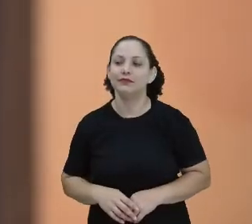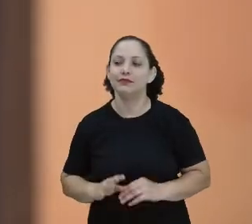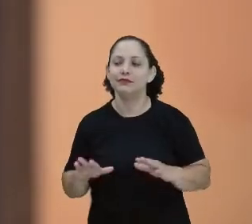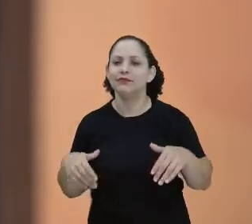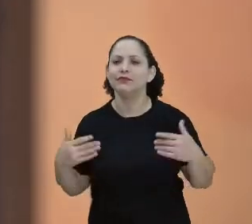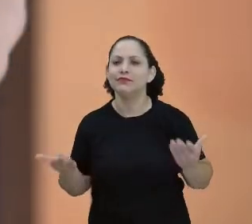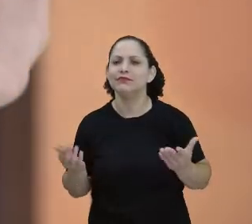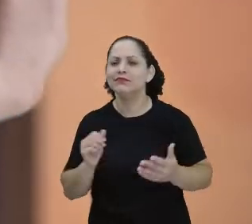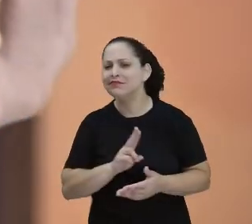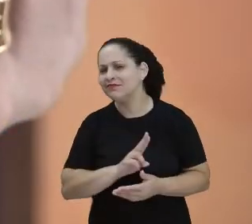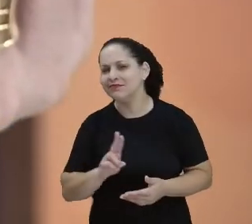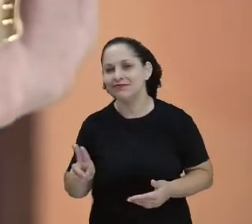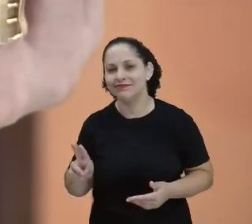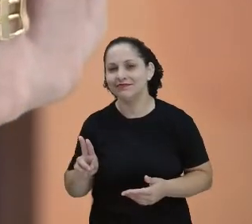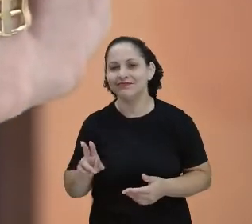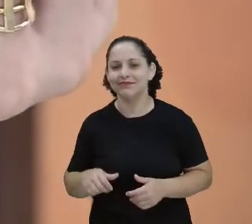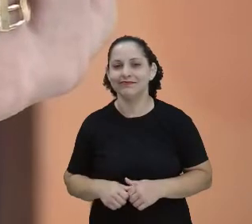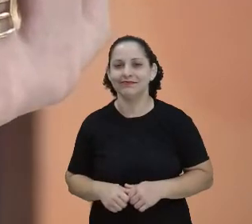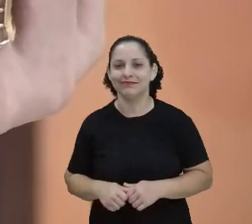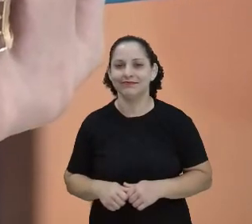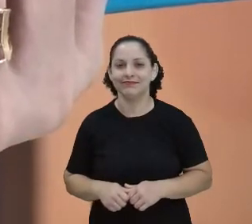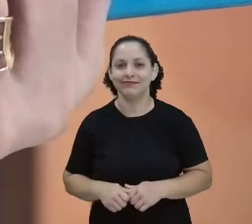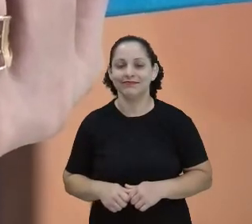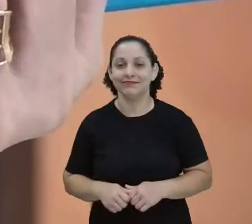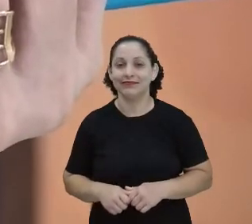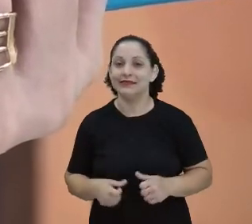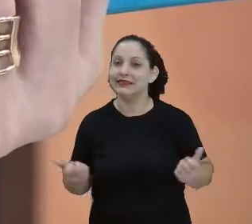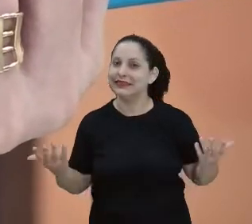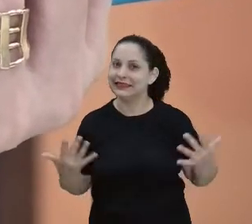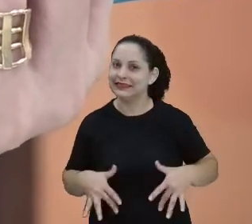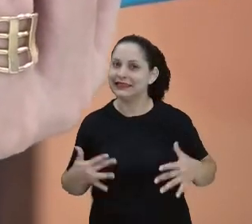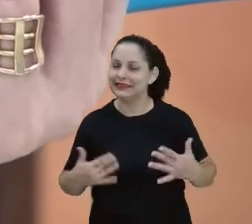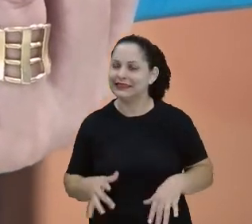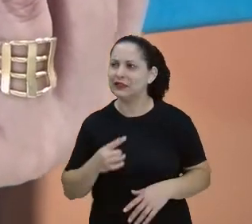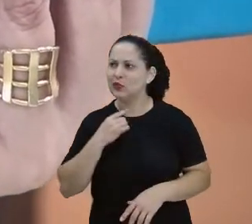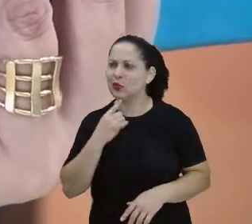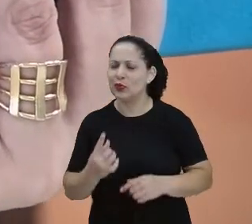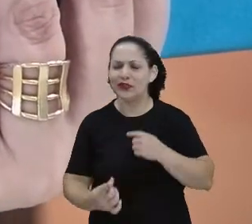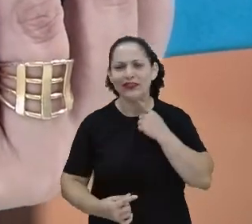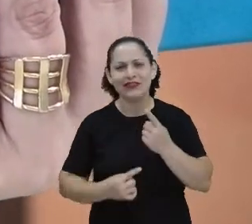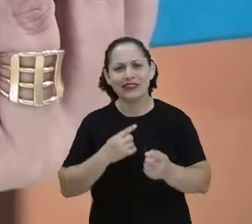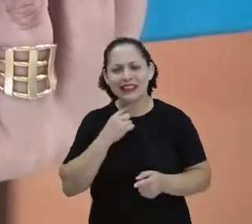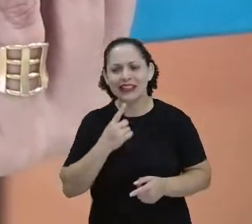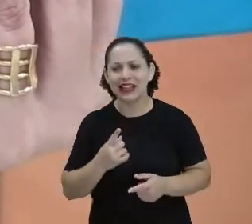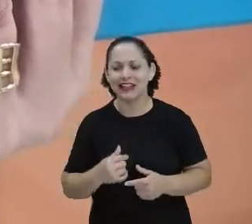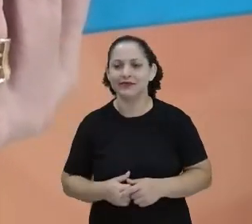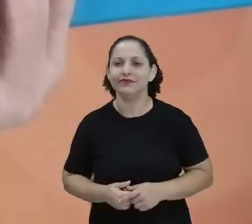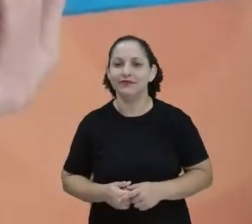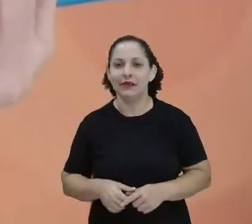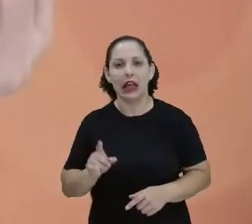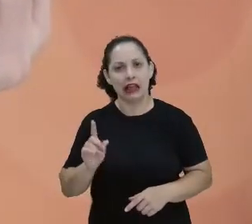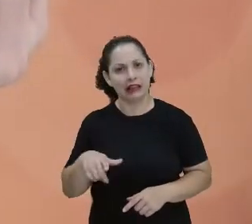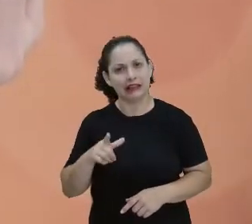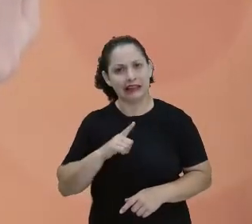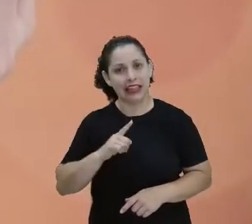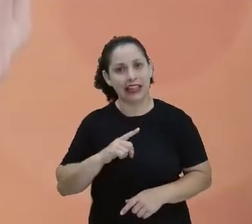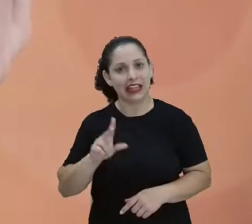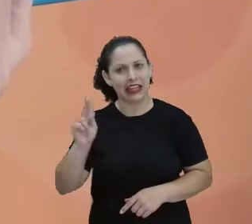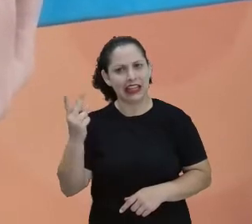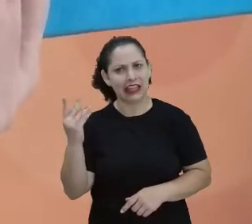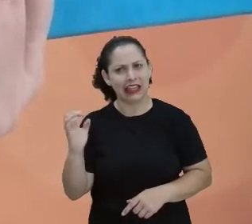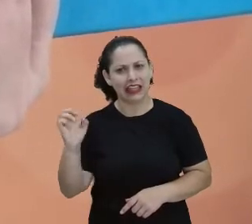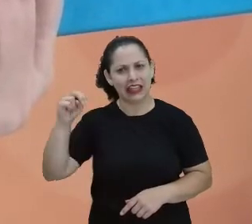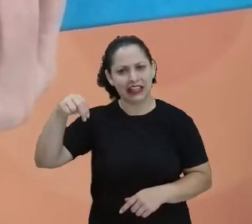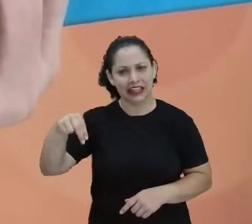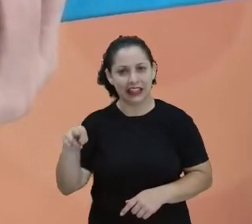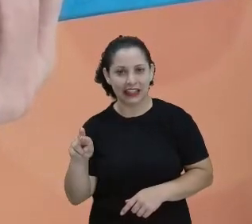Henrique aqui? E agora? Eita, que dúvida. Porque Henrique tem o som do E também, né, professora